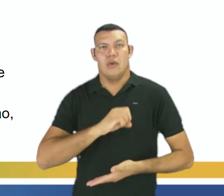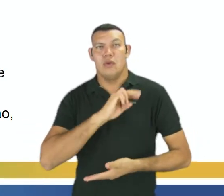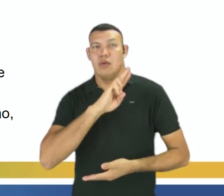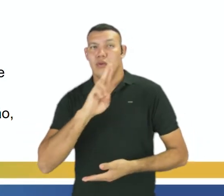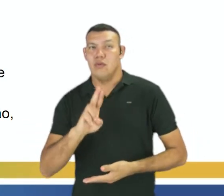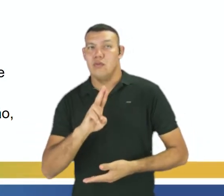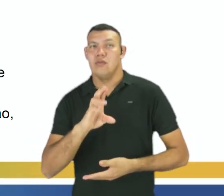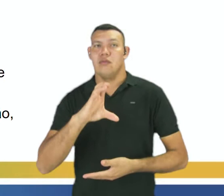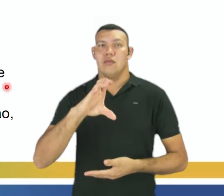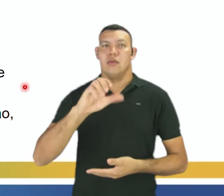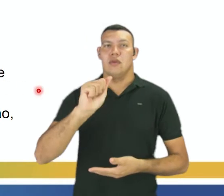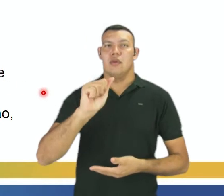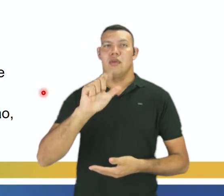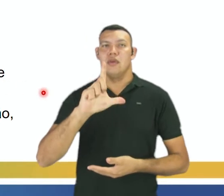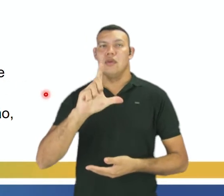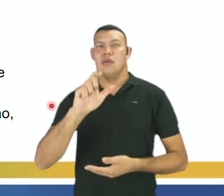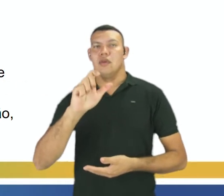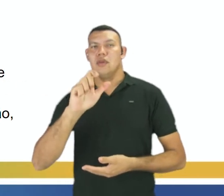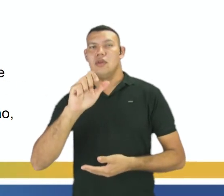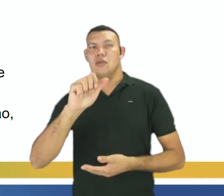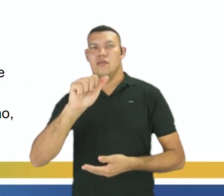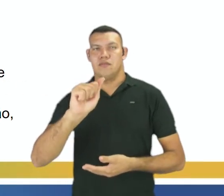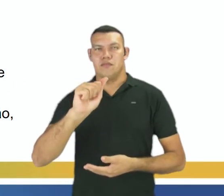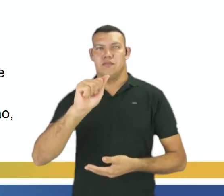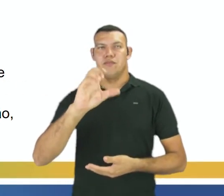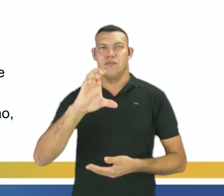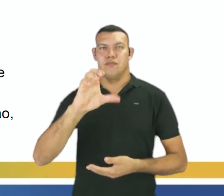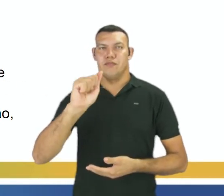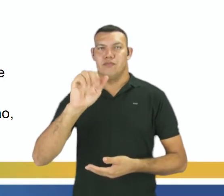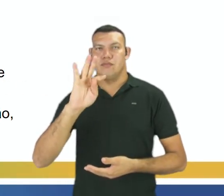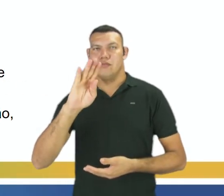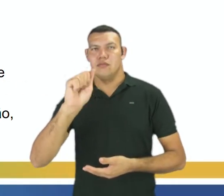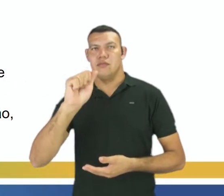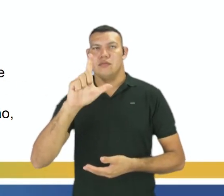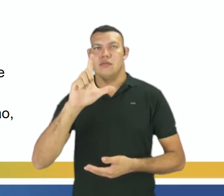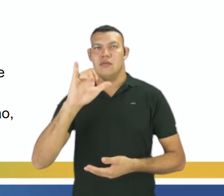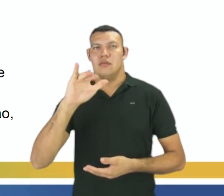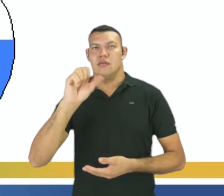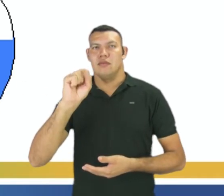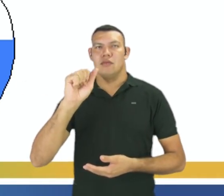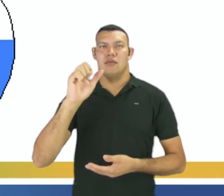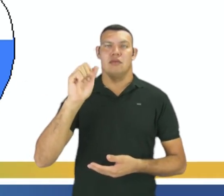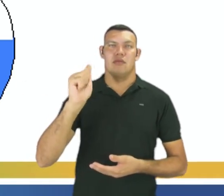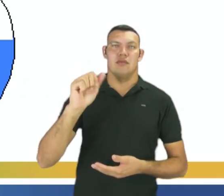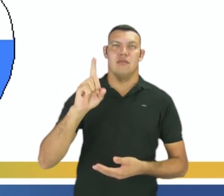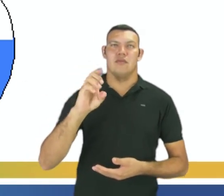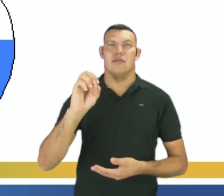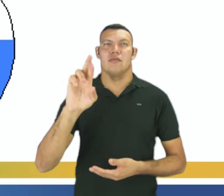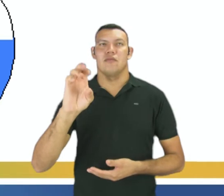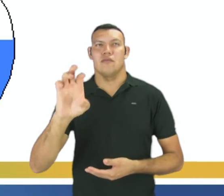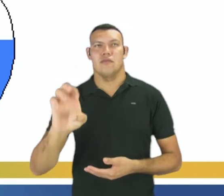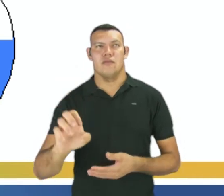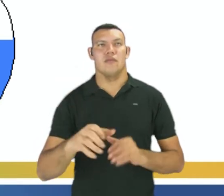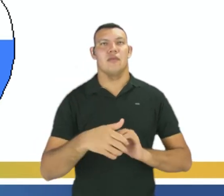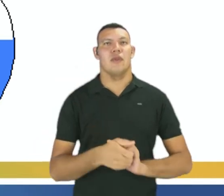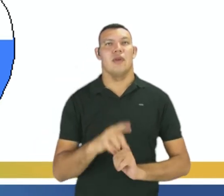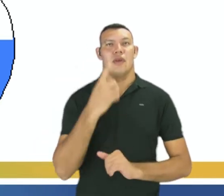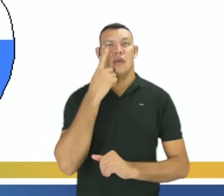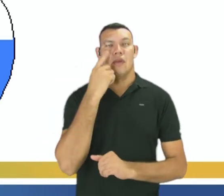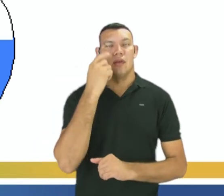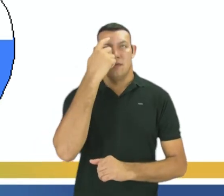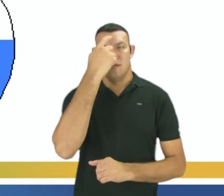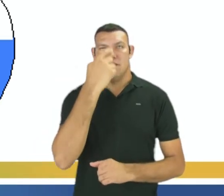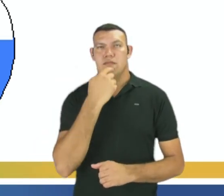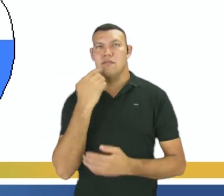químico e não quando a gente determina a constante de equilíbrio, ok? Então, vamos observar aqui,